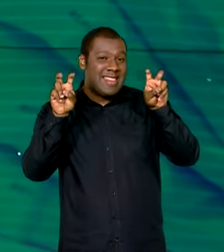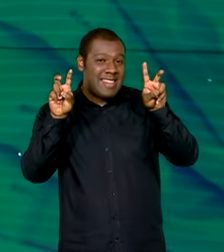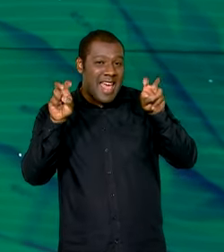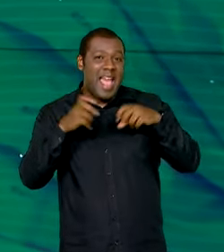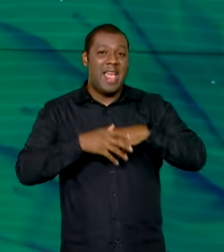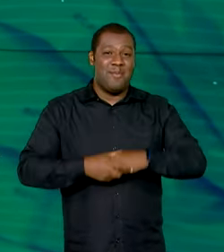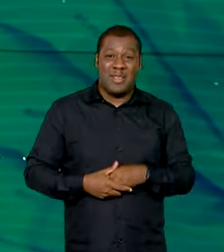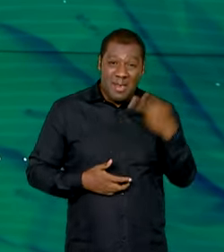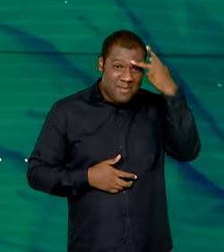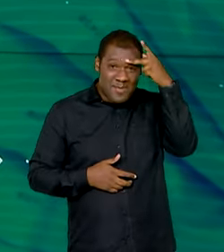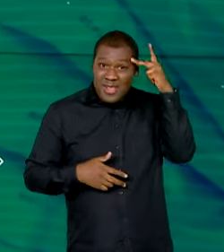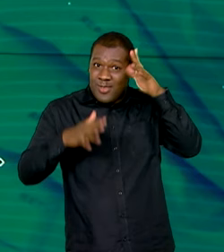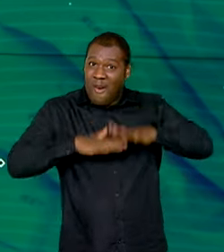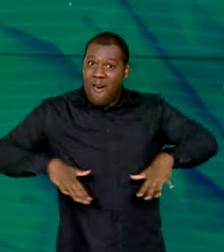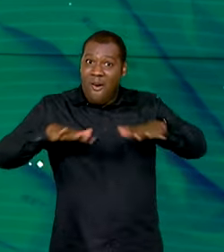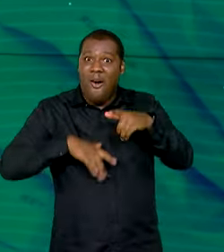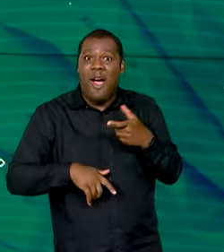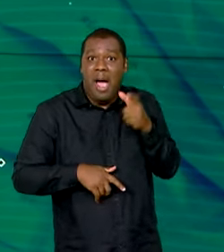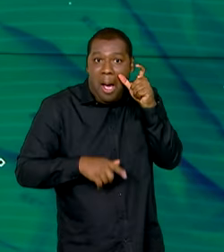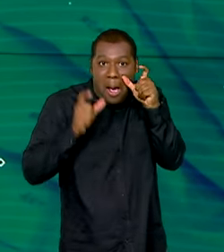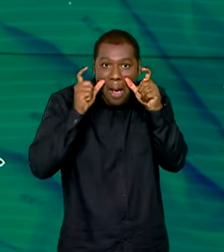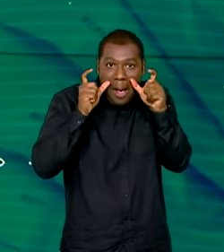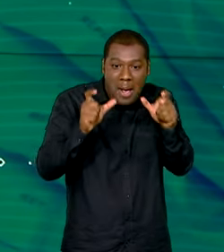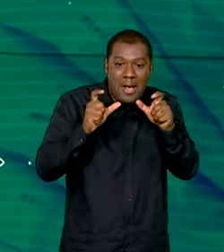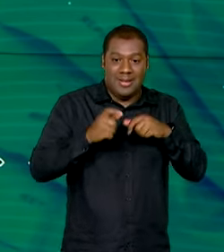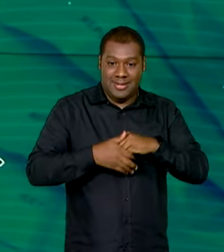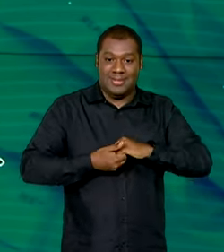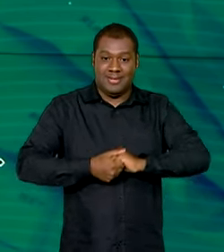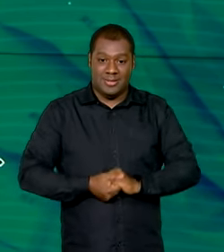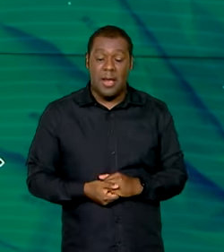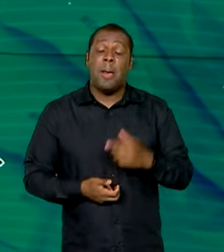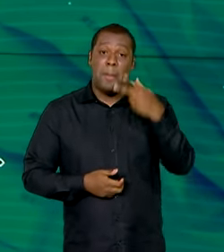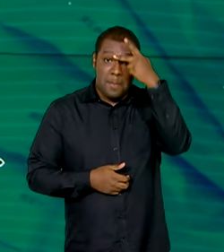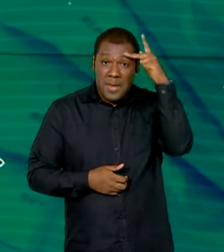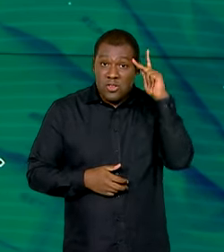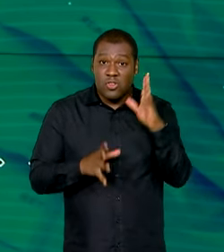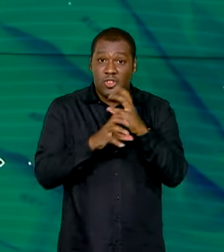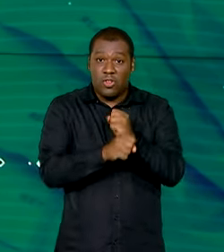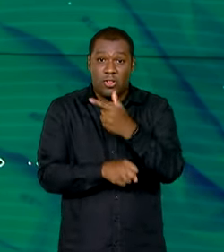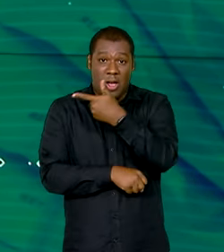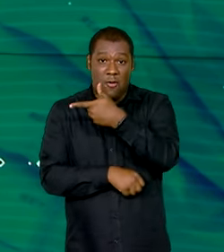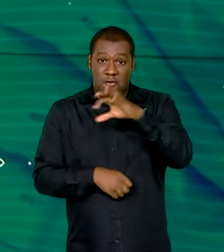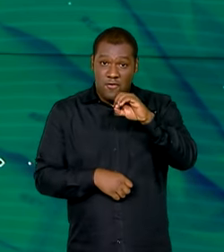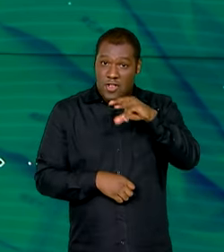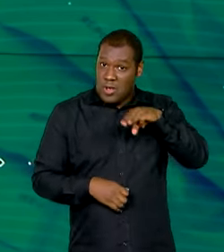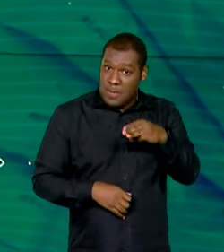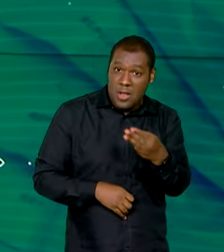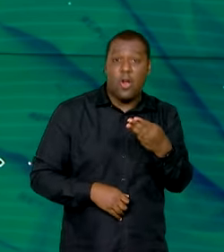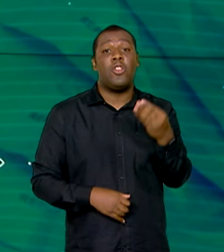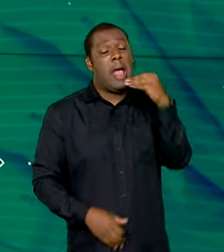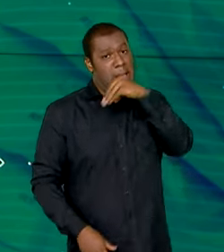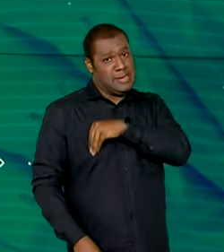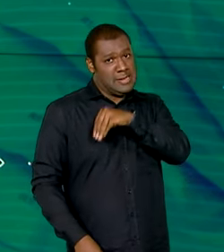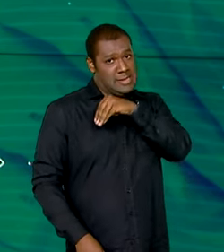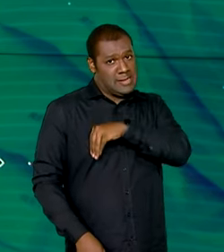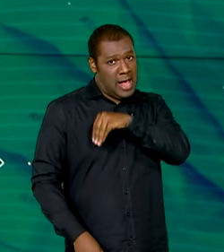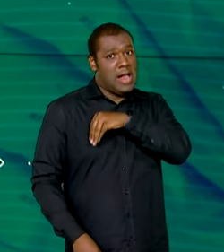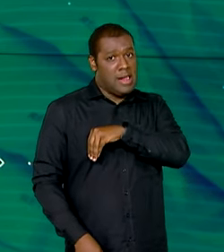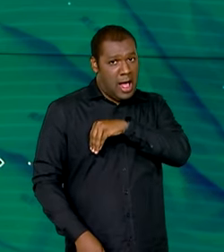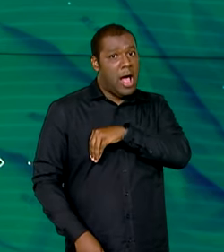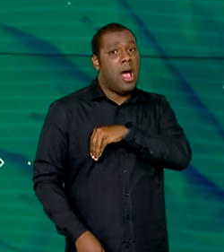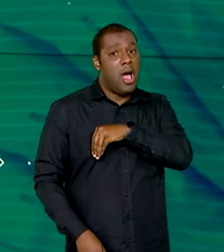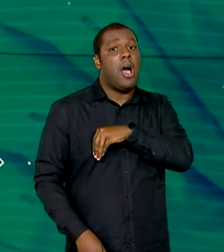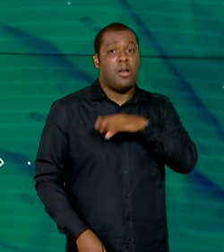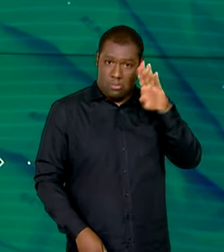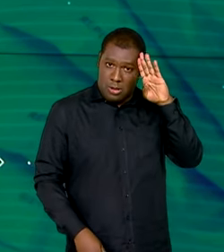bolso de todo mundo, até porque calcula-se que mais de 20 milhões de pessoas no país tem como renda principal o salário mínimo.